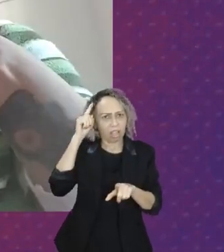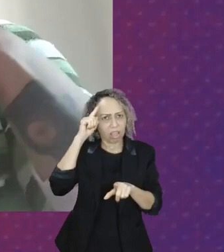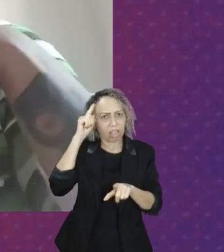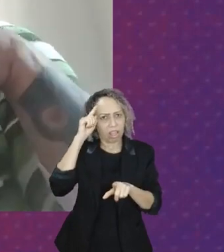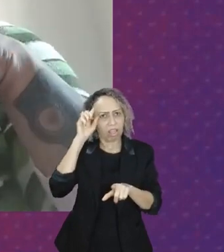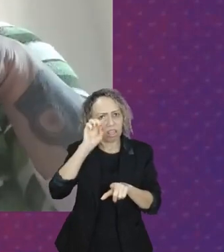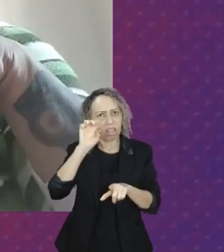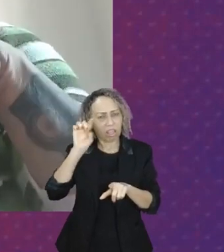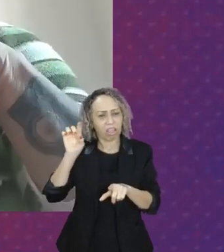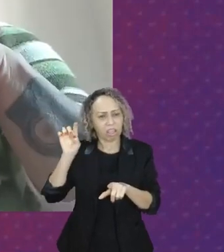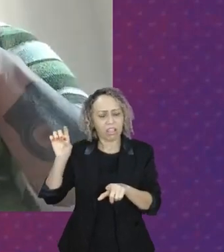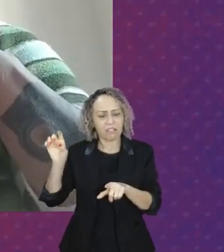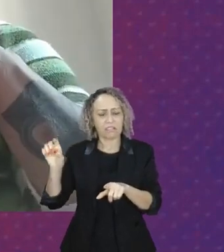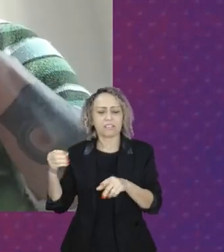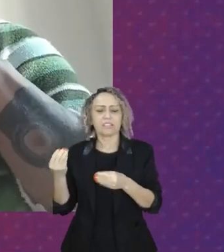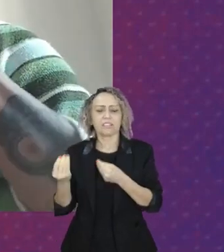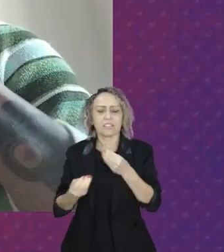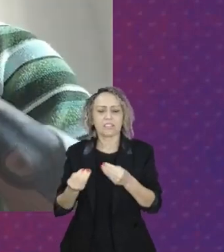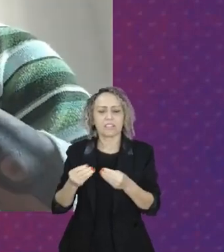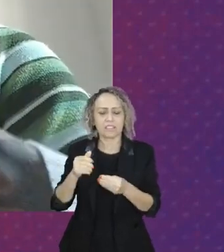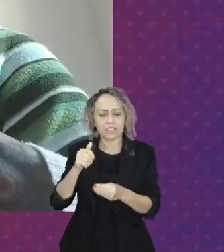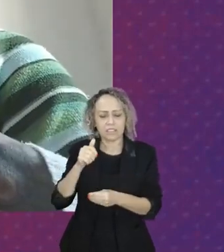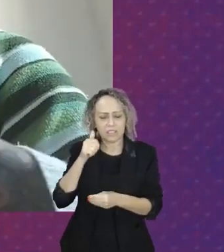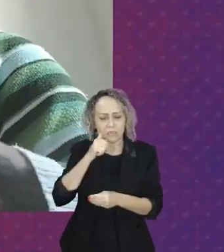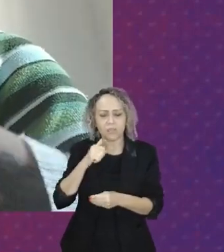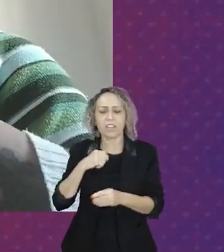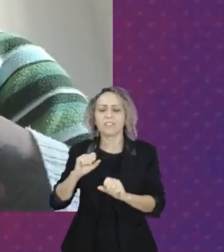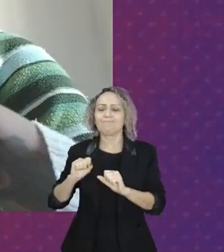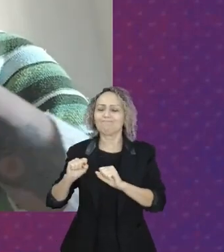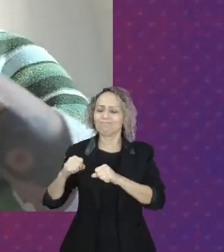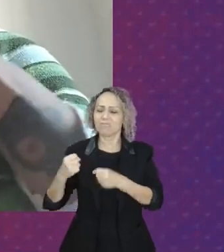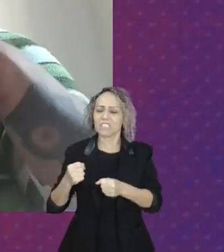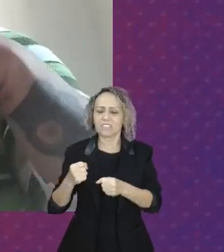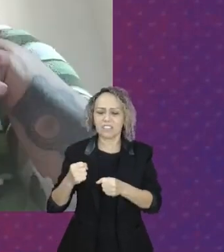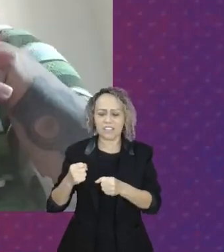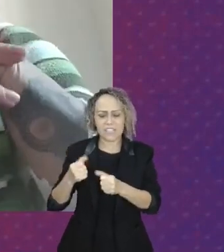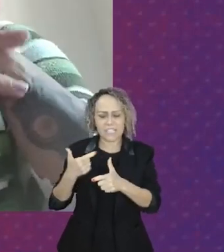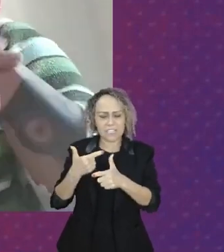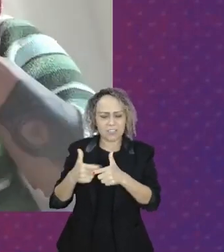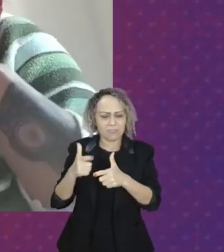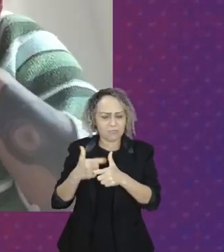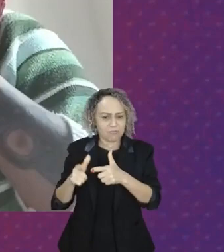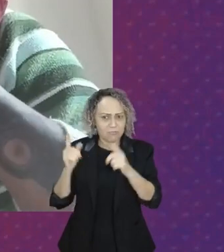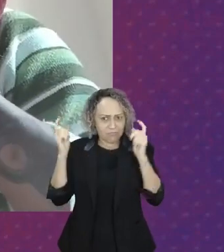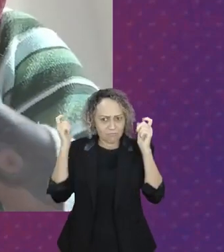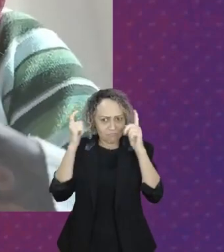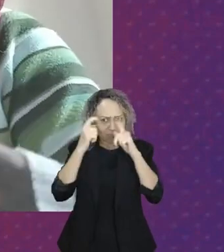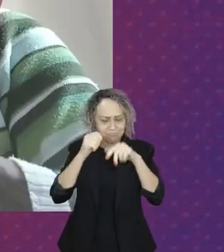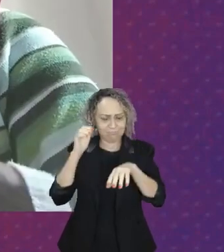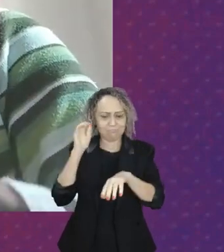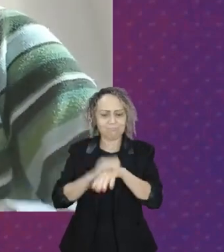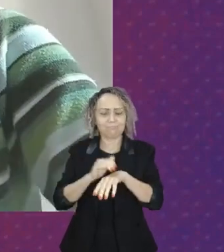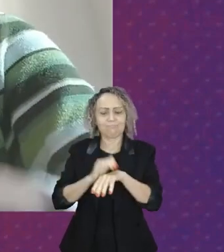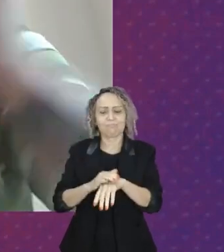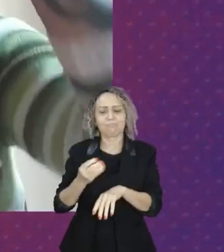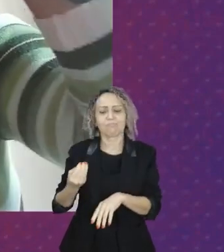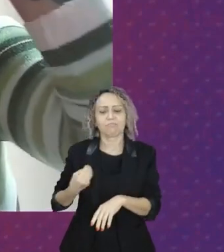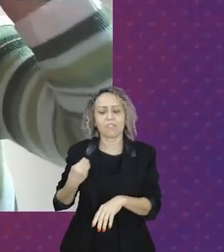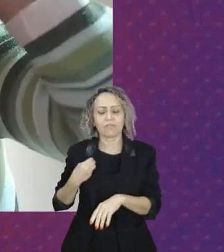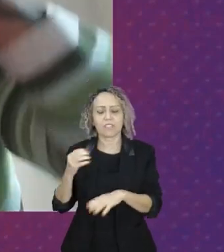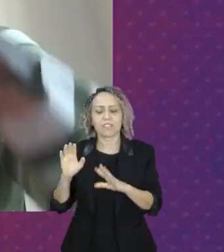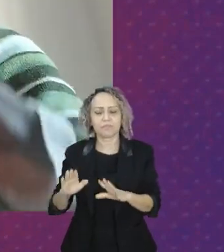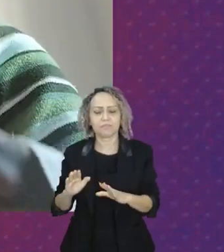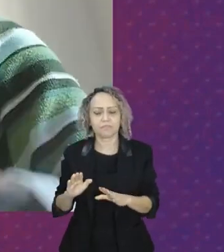aí as mazelas da vida, né? E com uma necessidade do suporte do Estado muito maior do que o suporte que